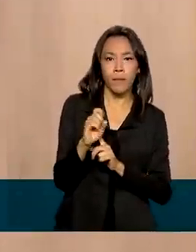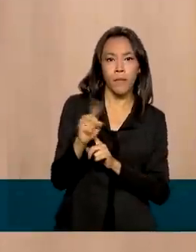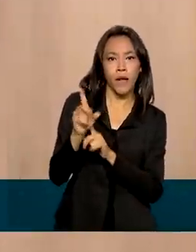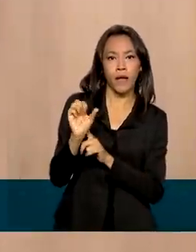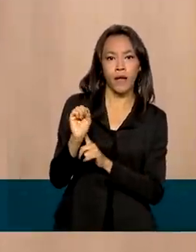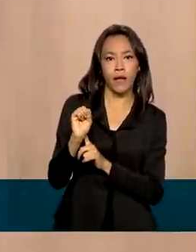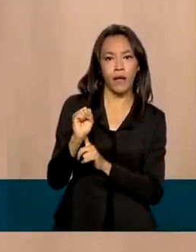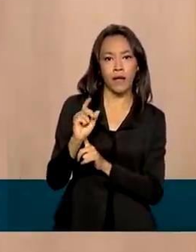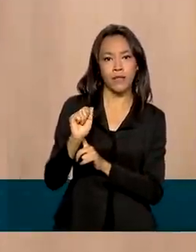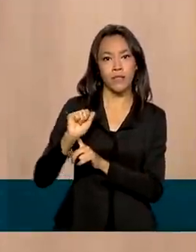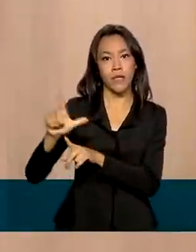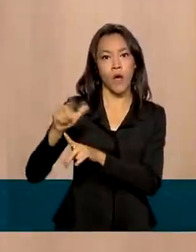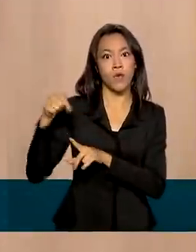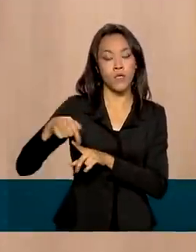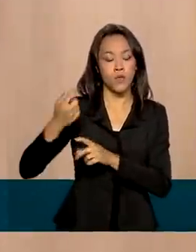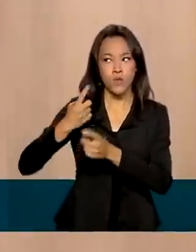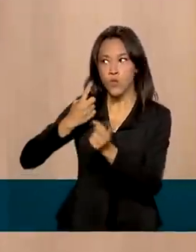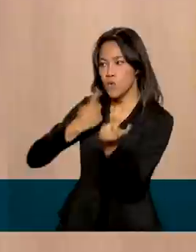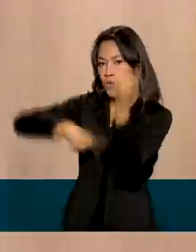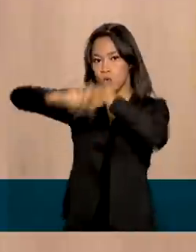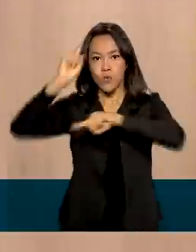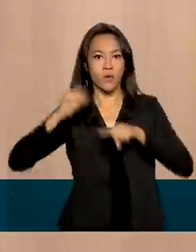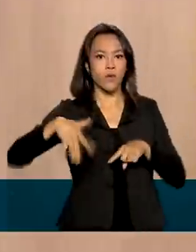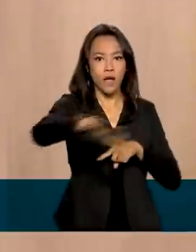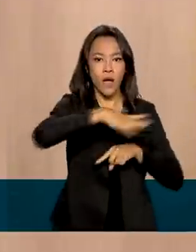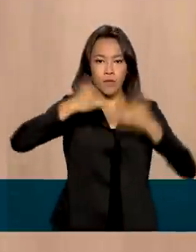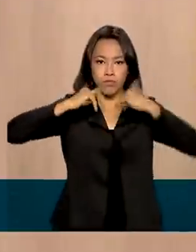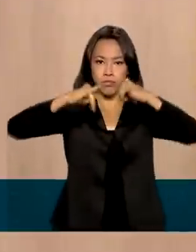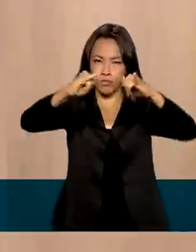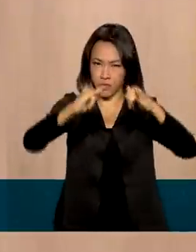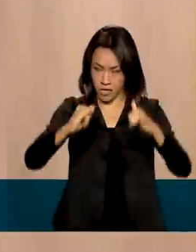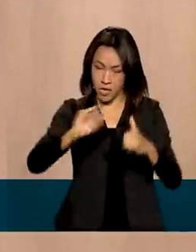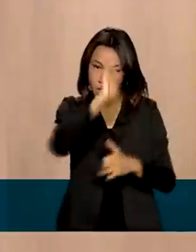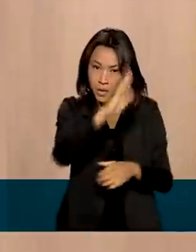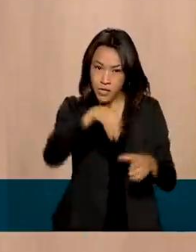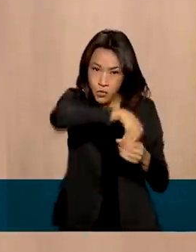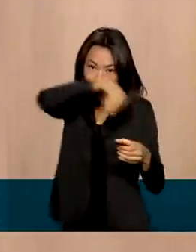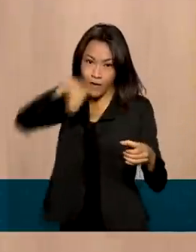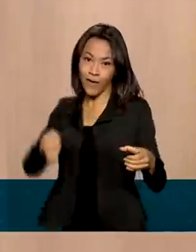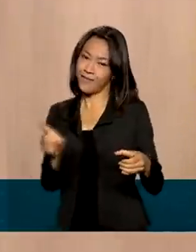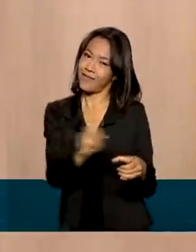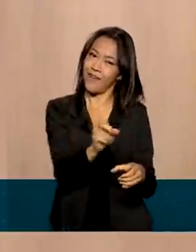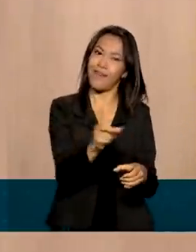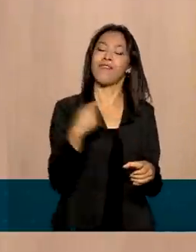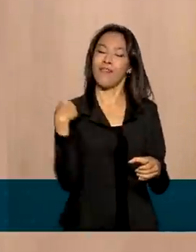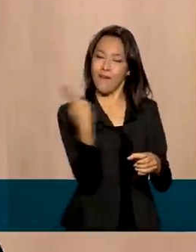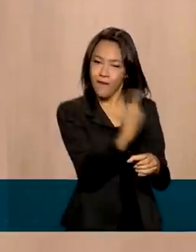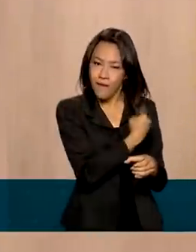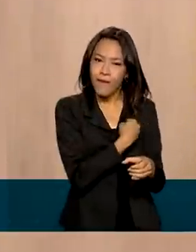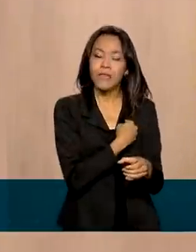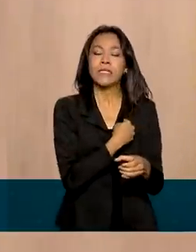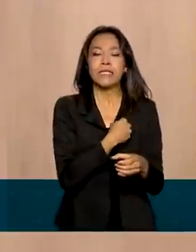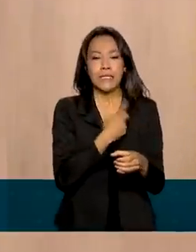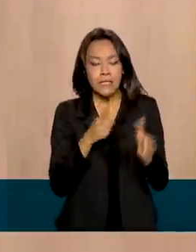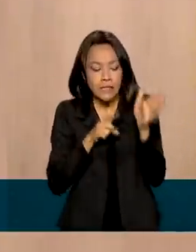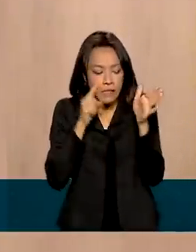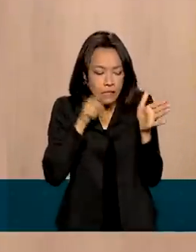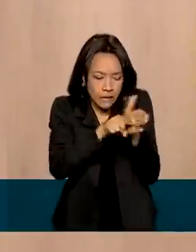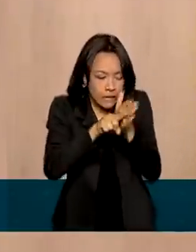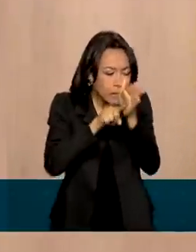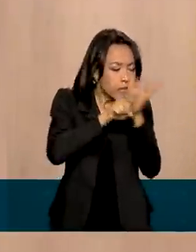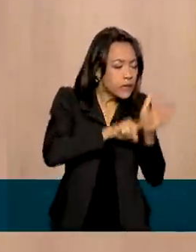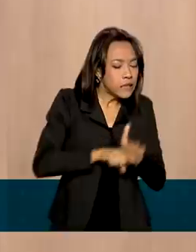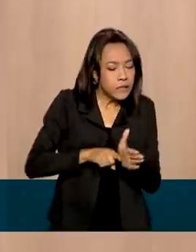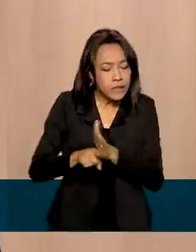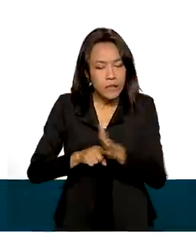revolução na área energética e o Brasil não poderia ficar de fora. Nós entramos de cabeça nessa pesquisa e os